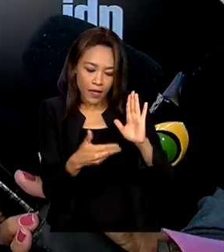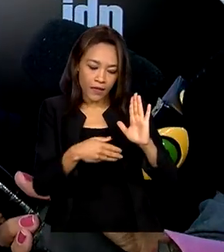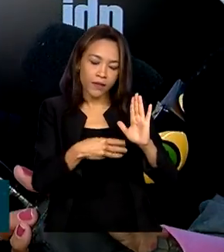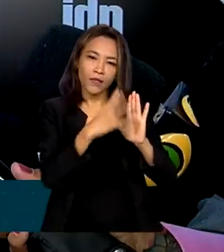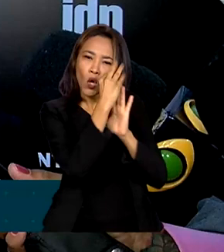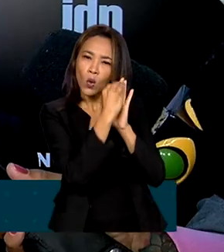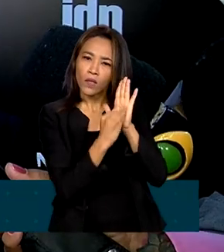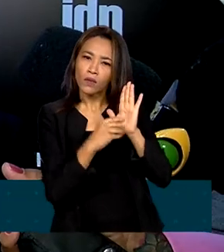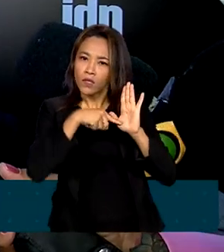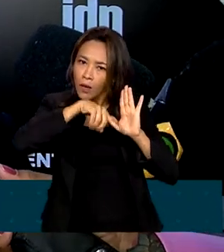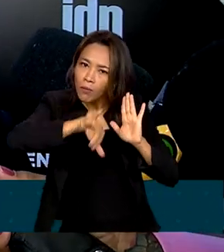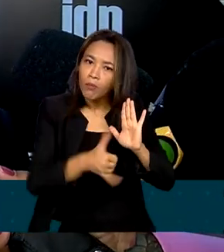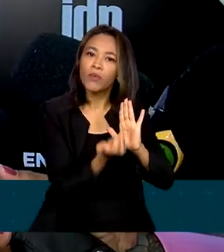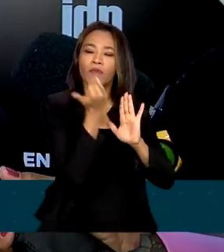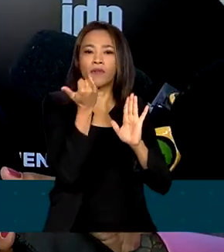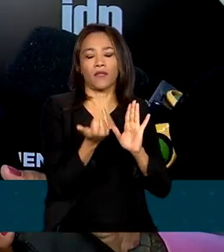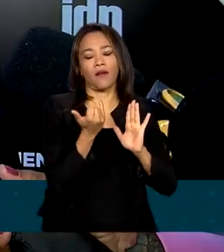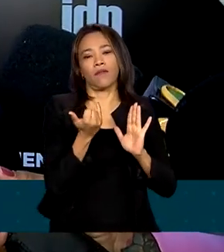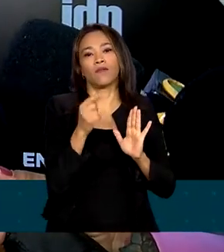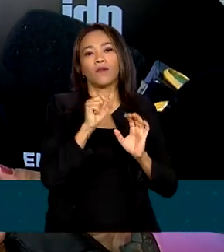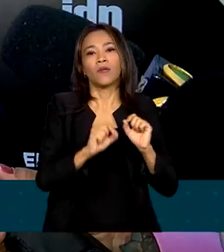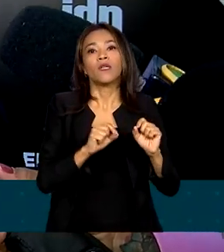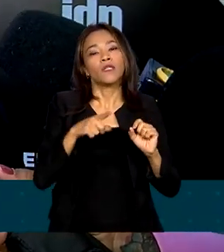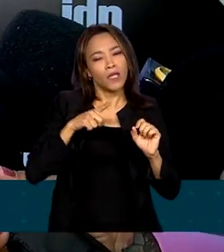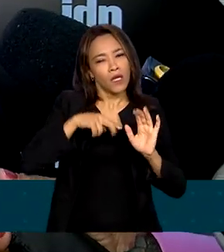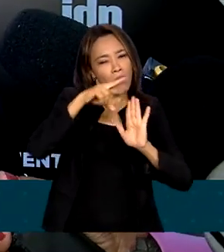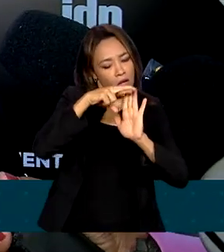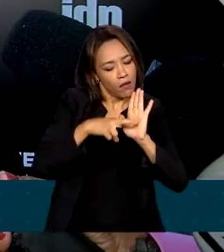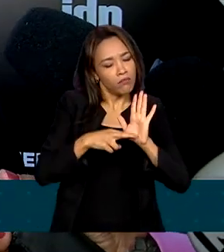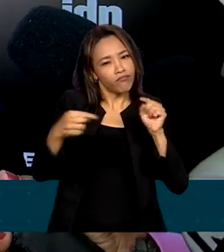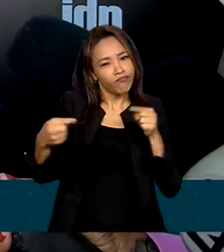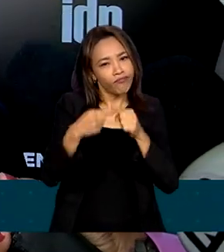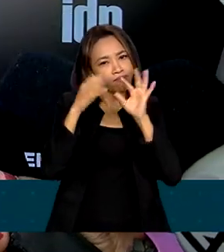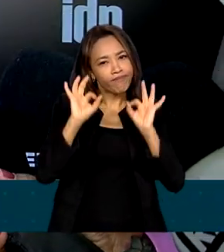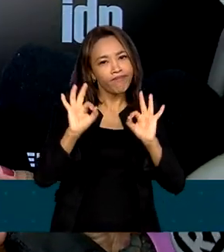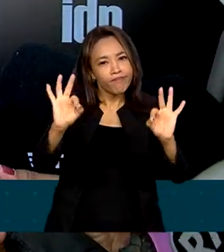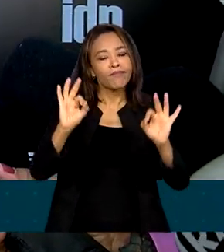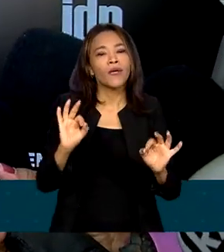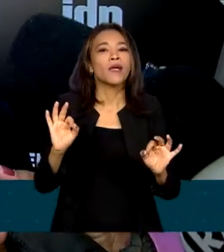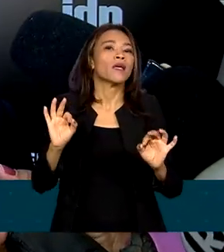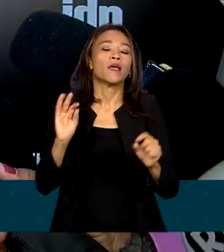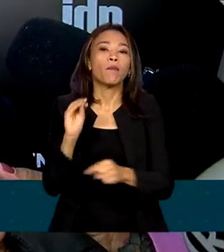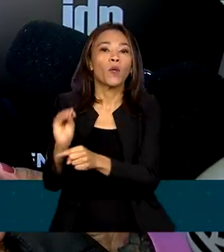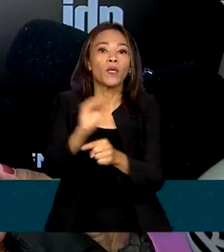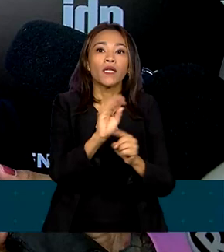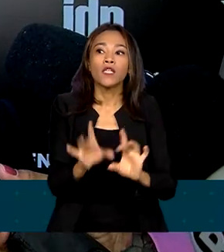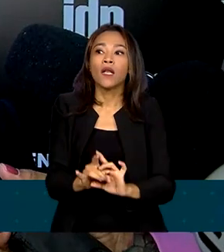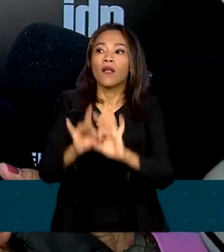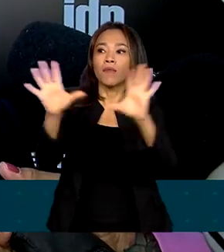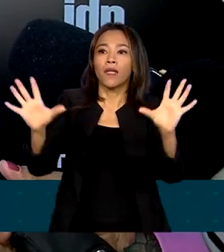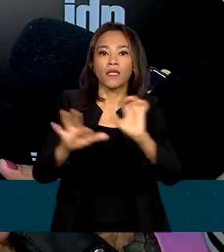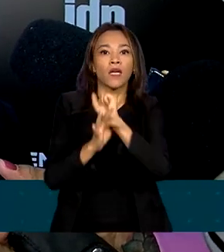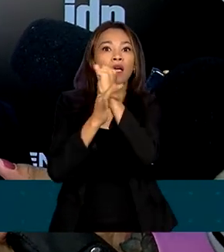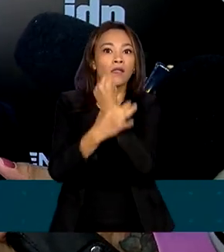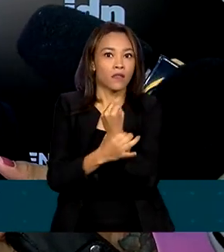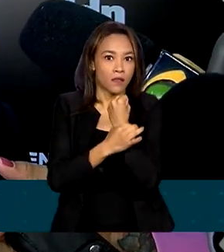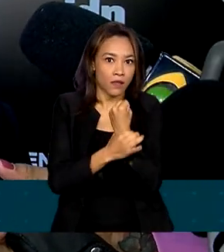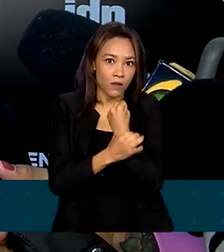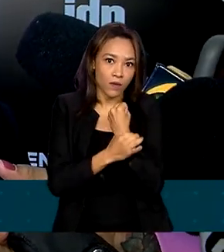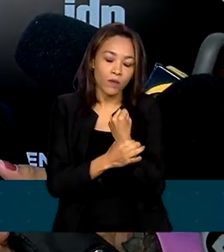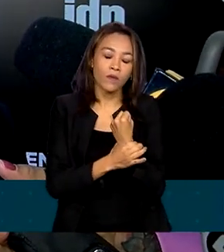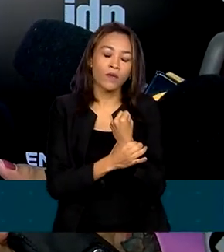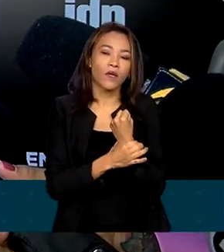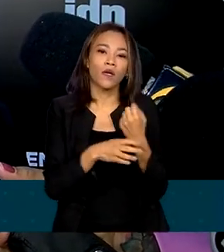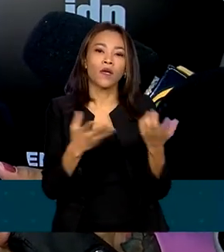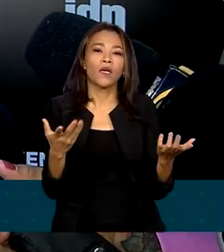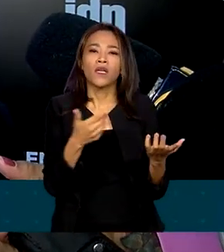aproveitado para qualificar e nós temos uma regulação moderna, adequada, que proteja as liberdades e garanta, ao mesmo tempo, que a internet não